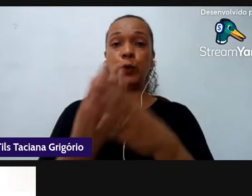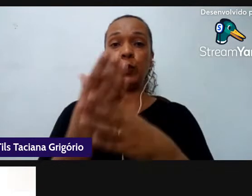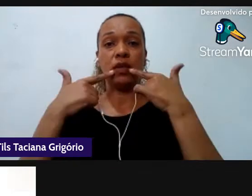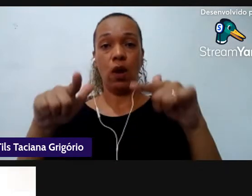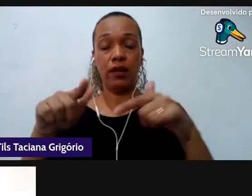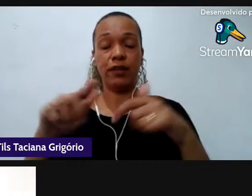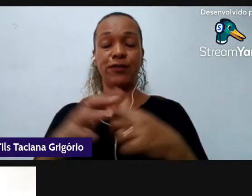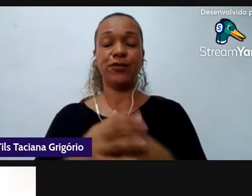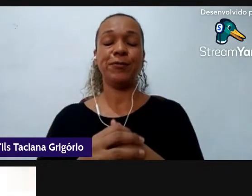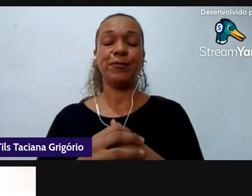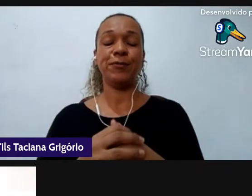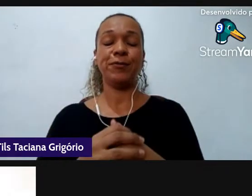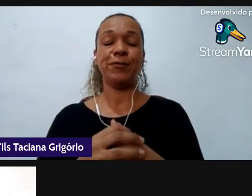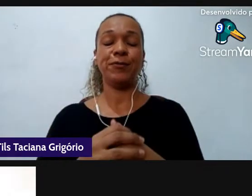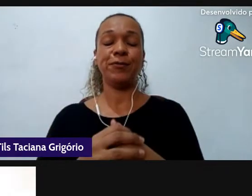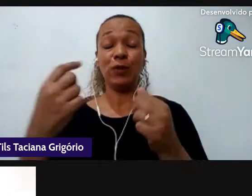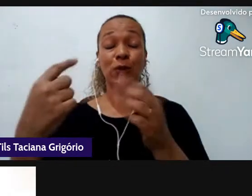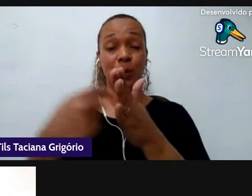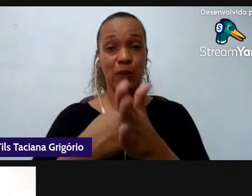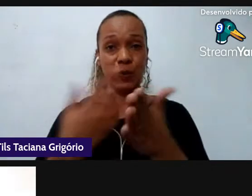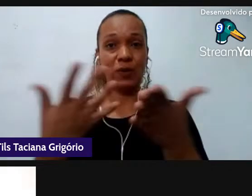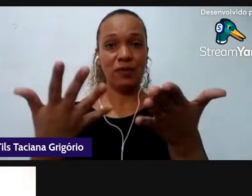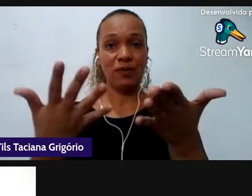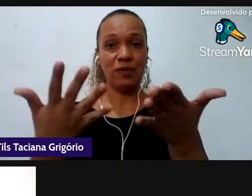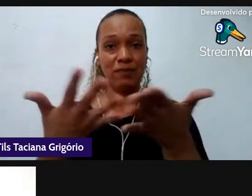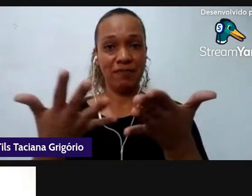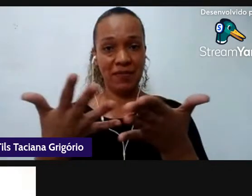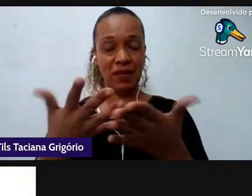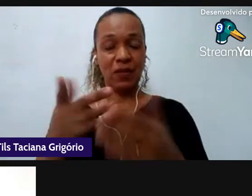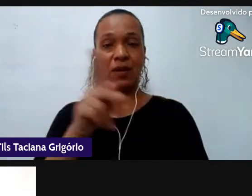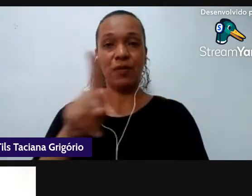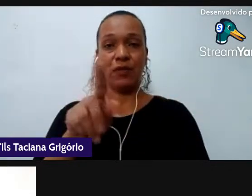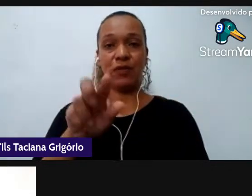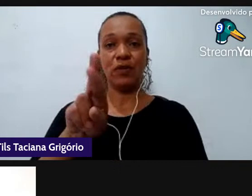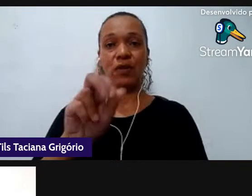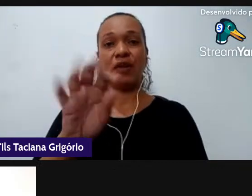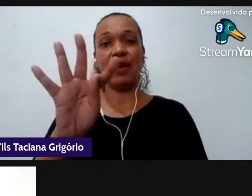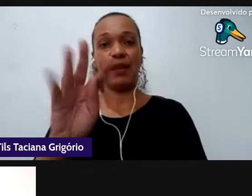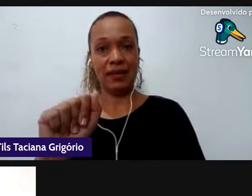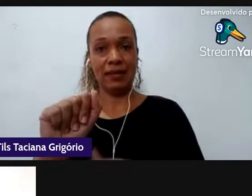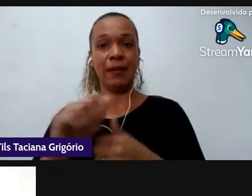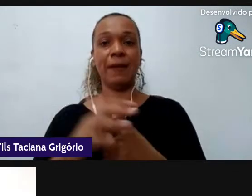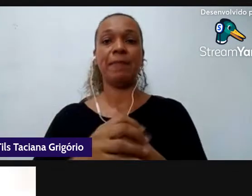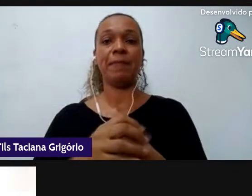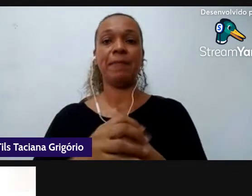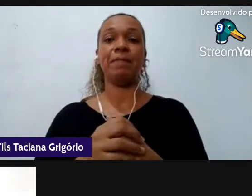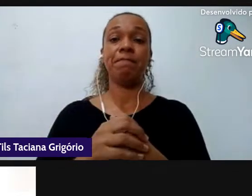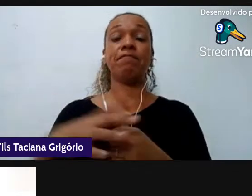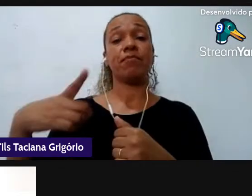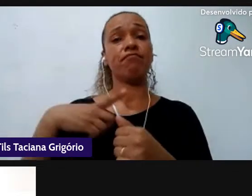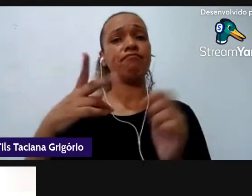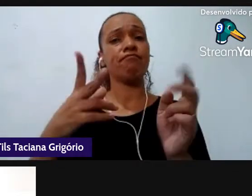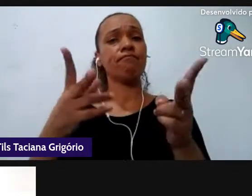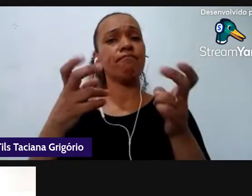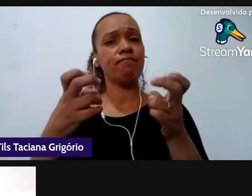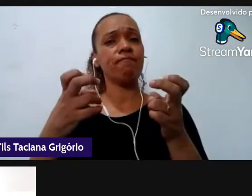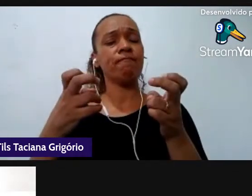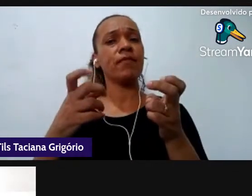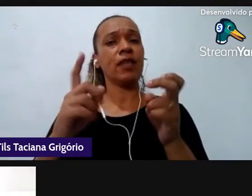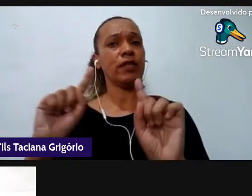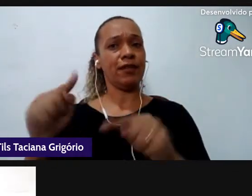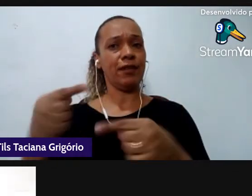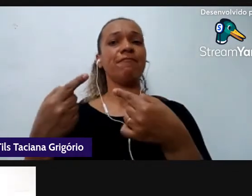seu questionamento professora Rita a gente percebe que vai ser um grande desafio é um grande